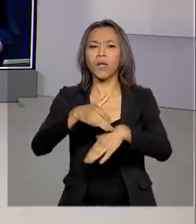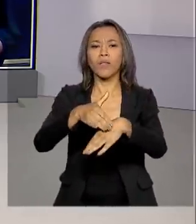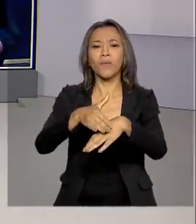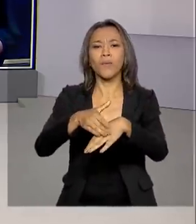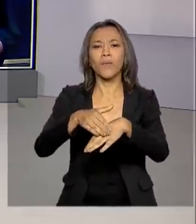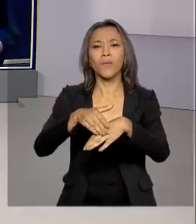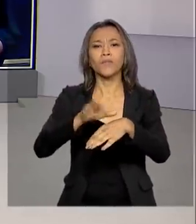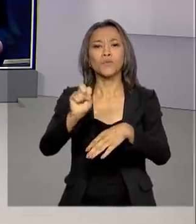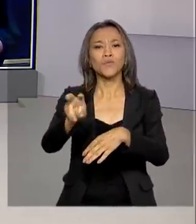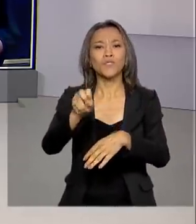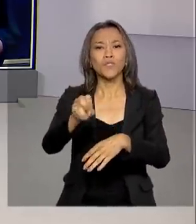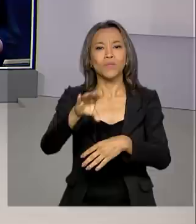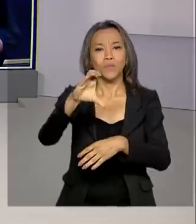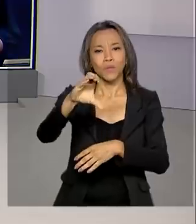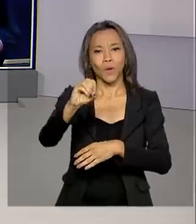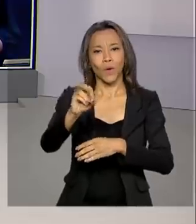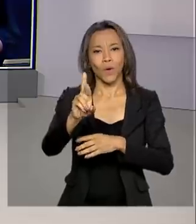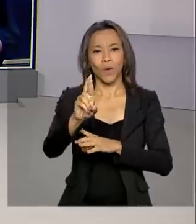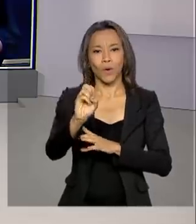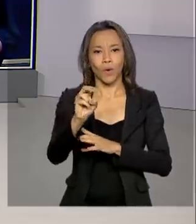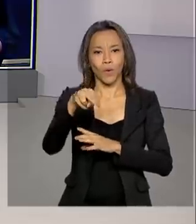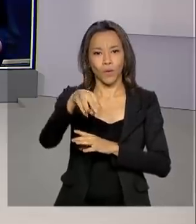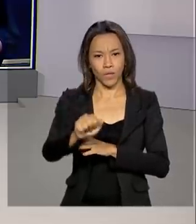Luciana Colares de Holanda? Bom dia para você.